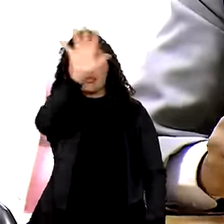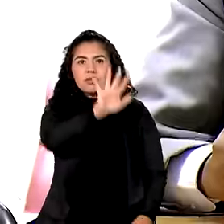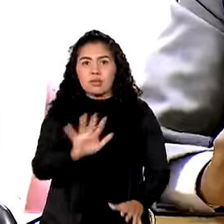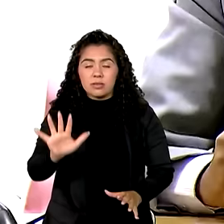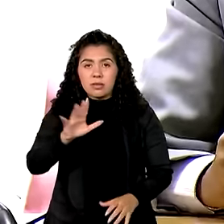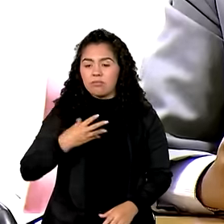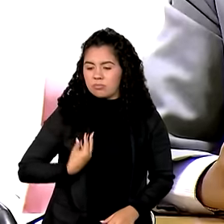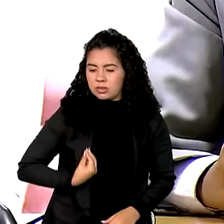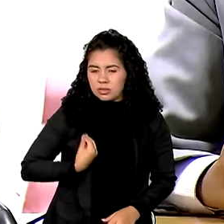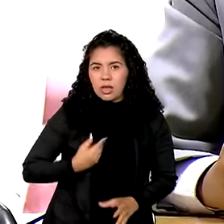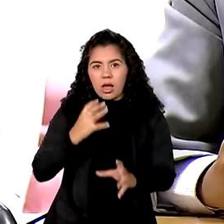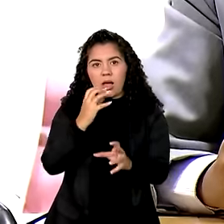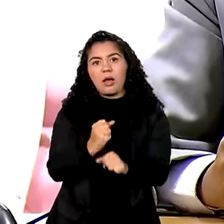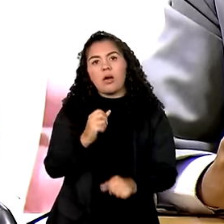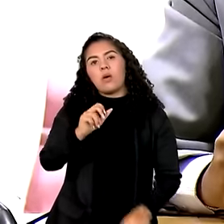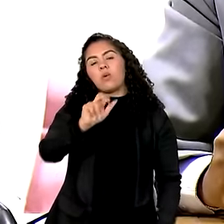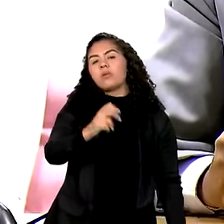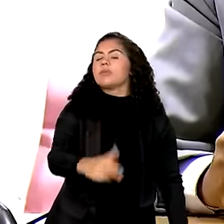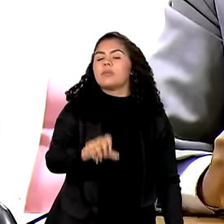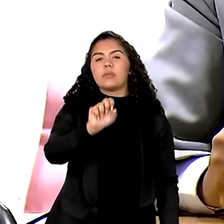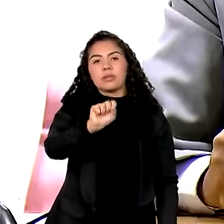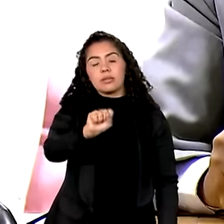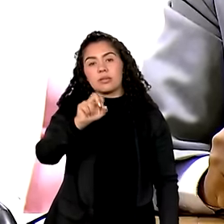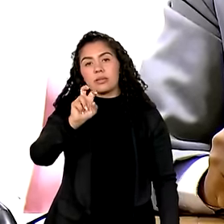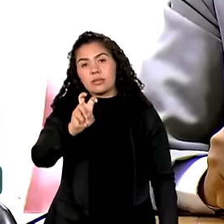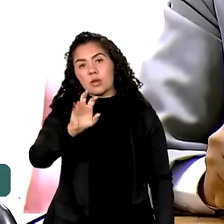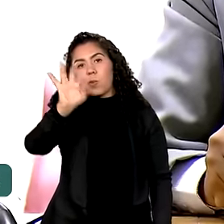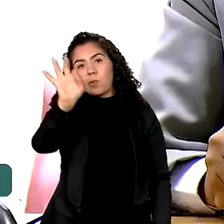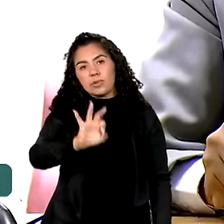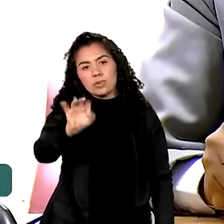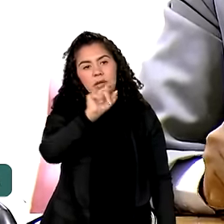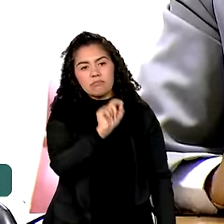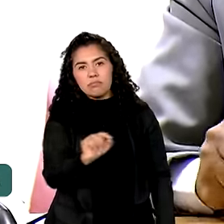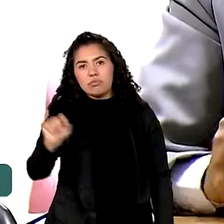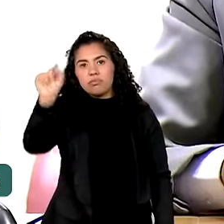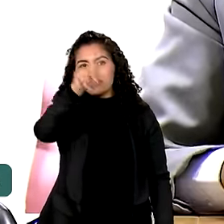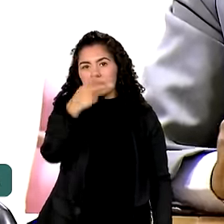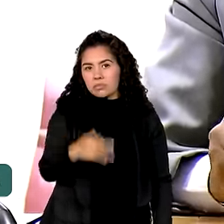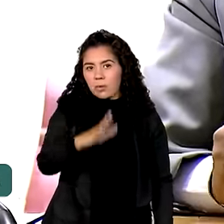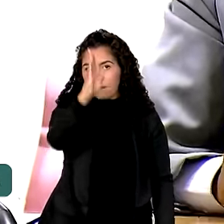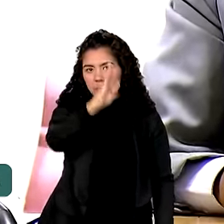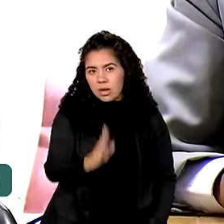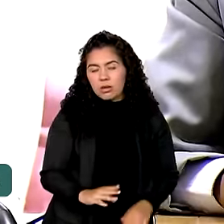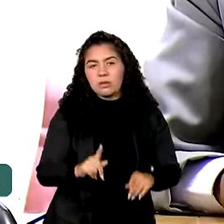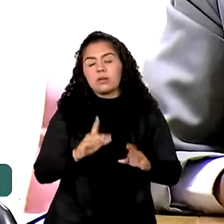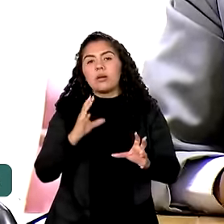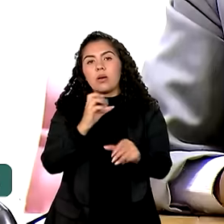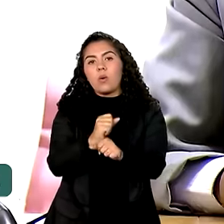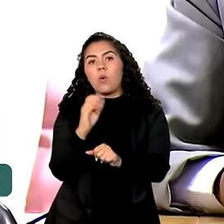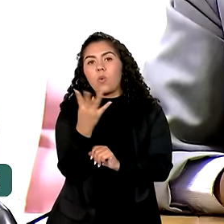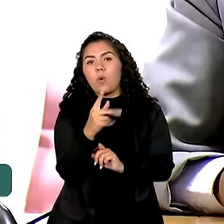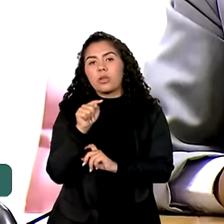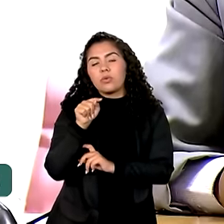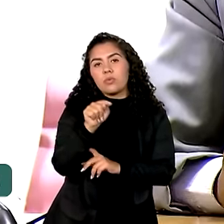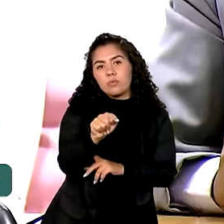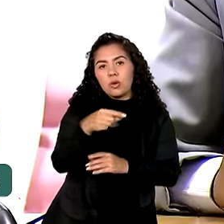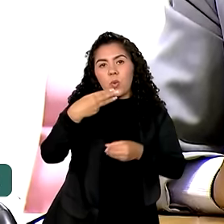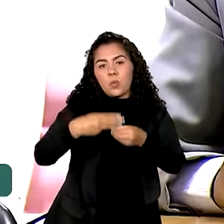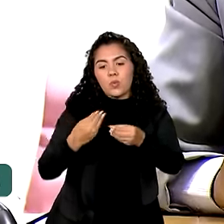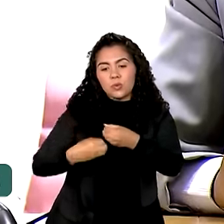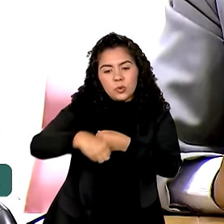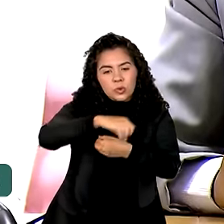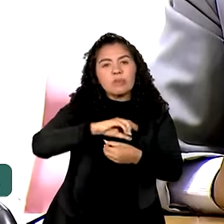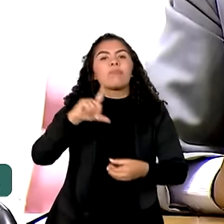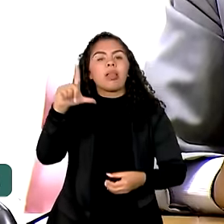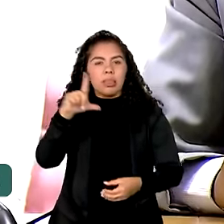% das cidades brasileiras, 4.700 municípios com farmácia popular.